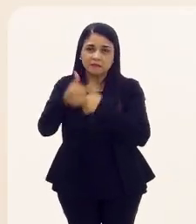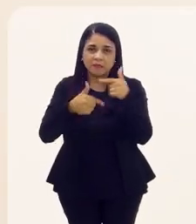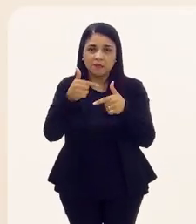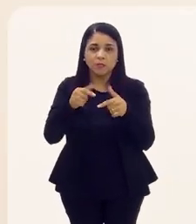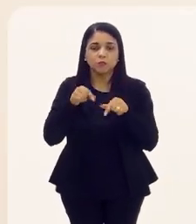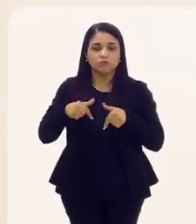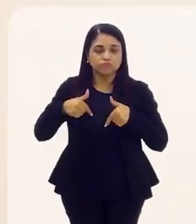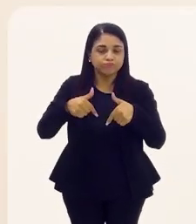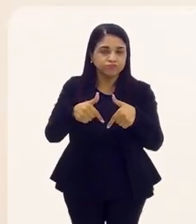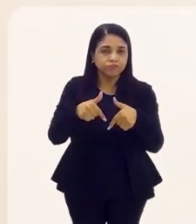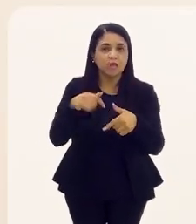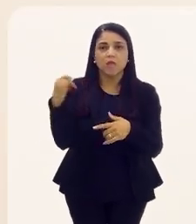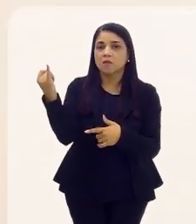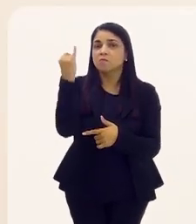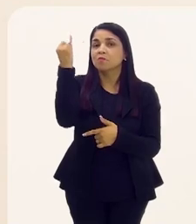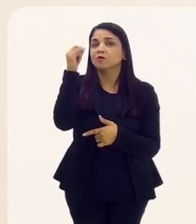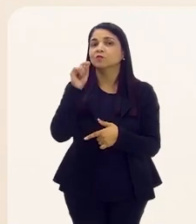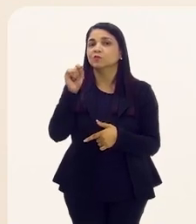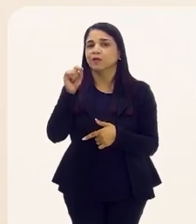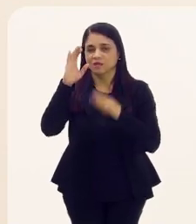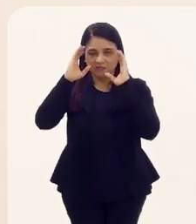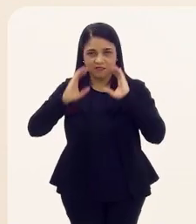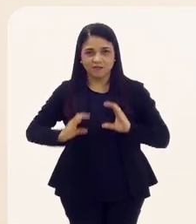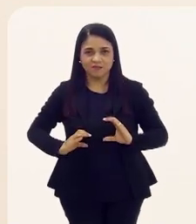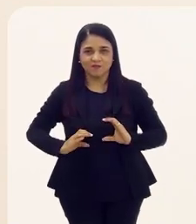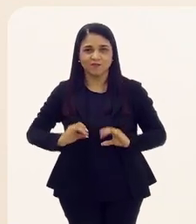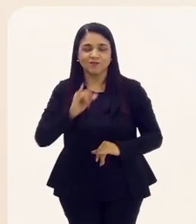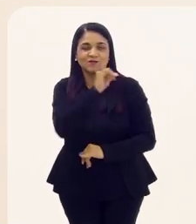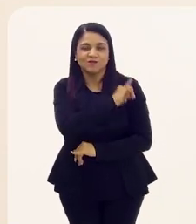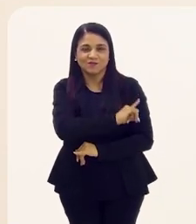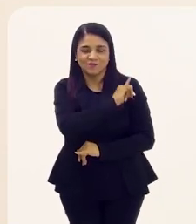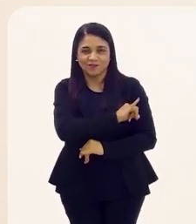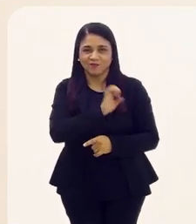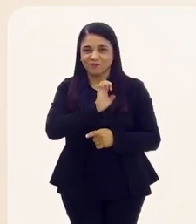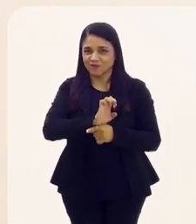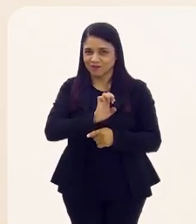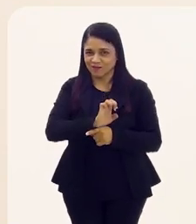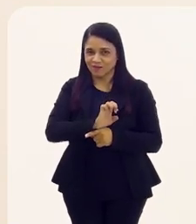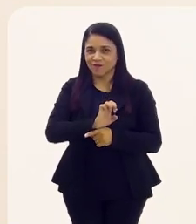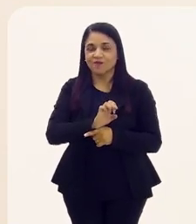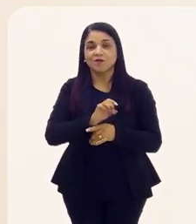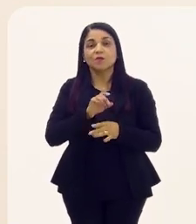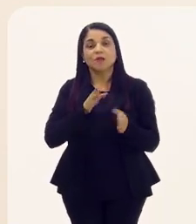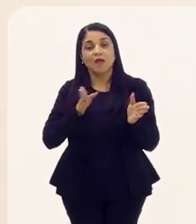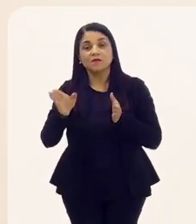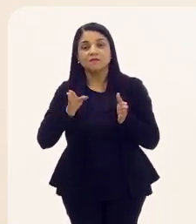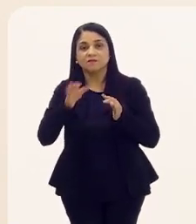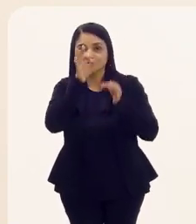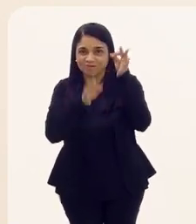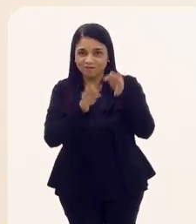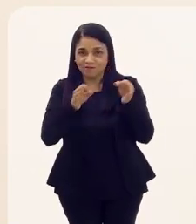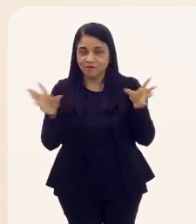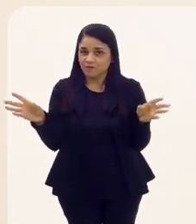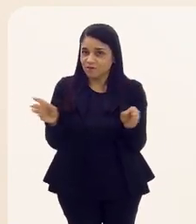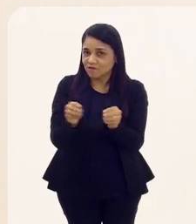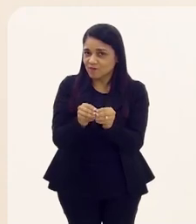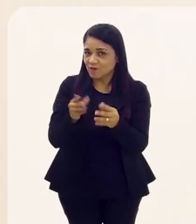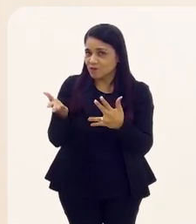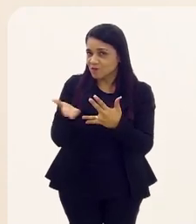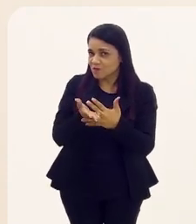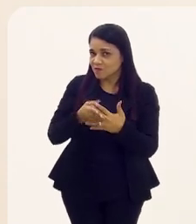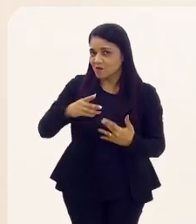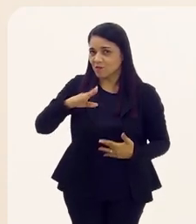atribuições daquilo que é mais importante para todos nós, cidadãos cariocas e fluminenses, que é o acesso à justiça.